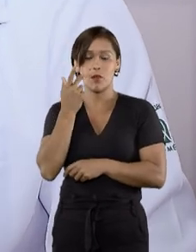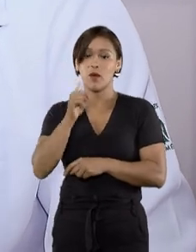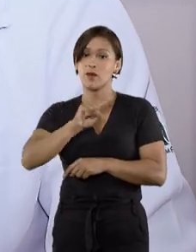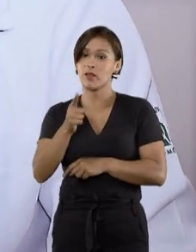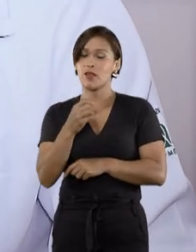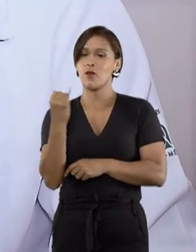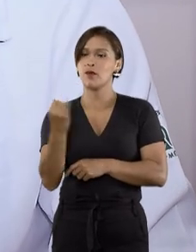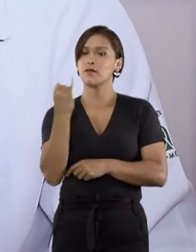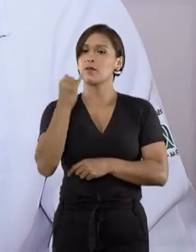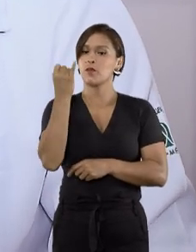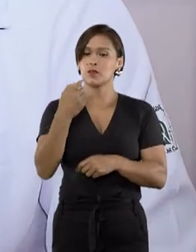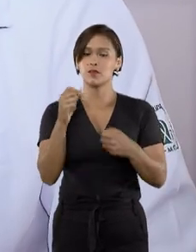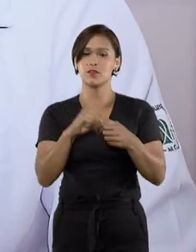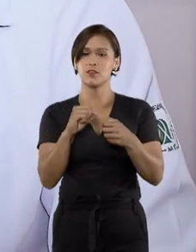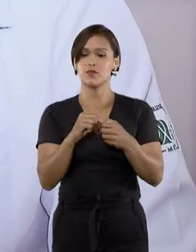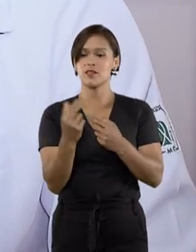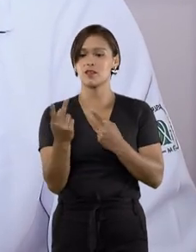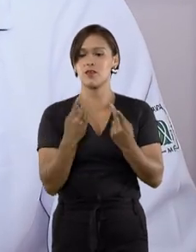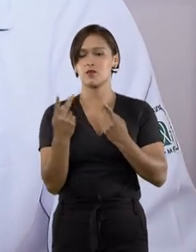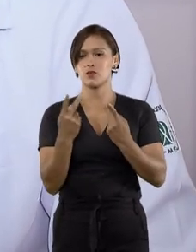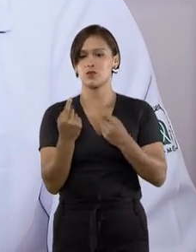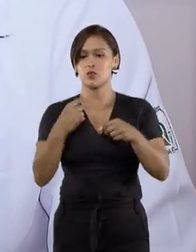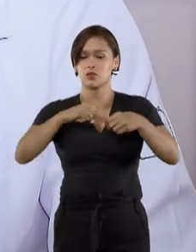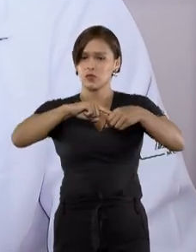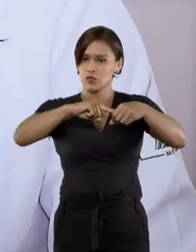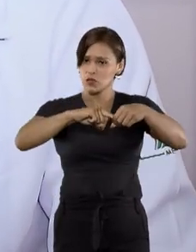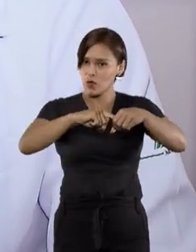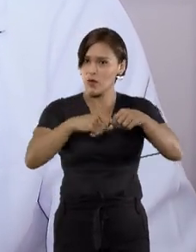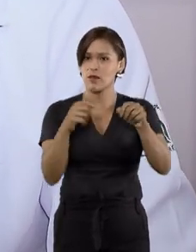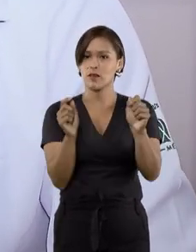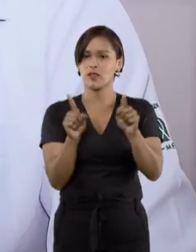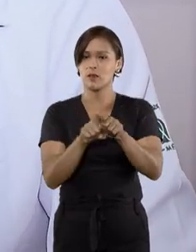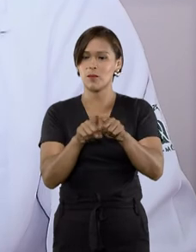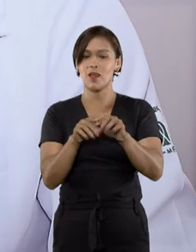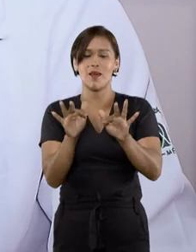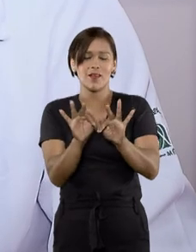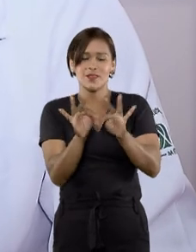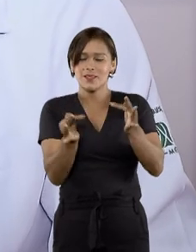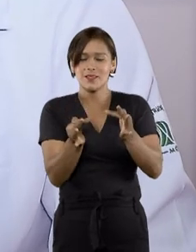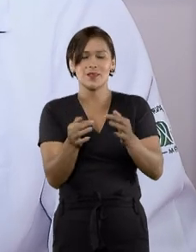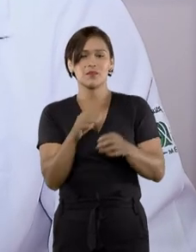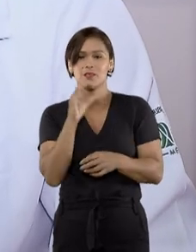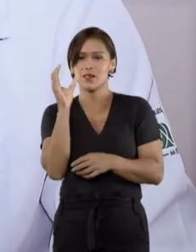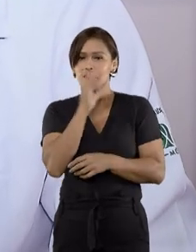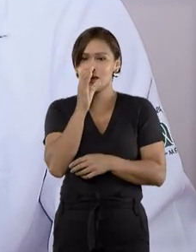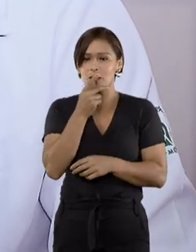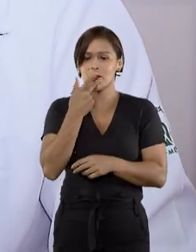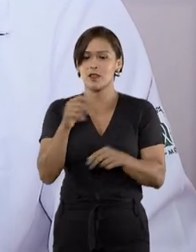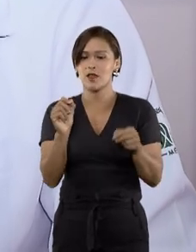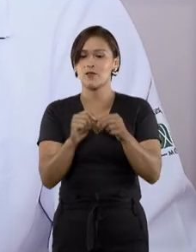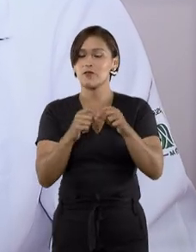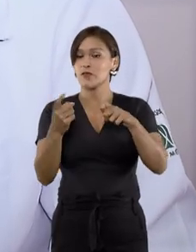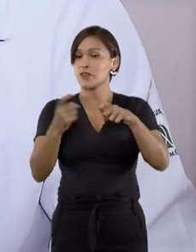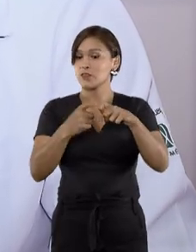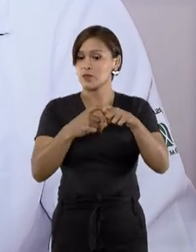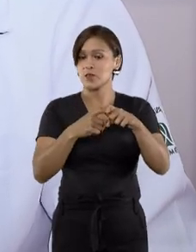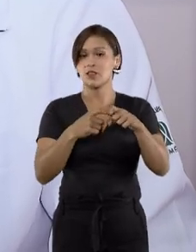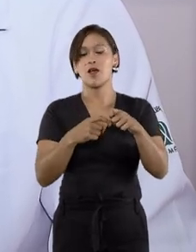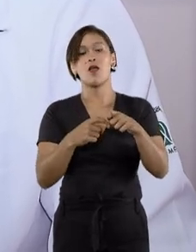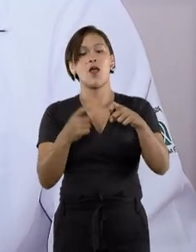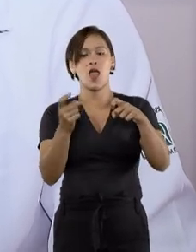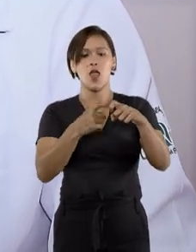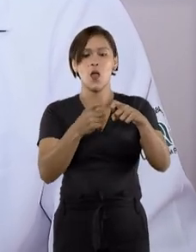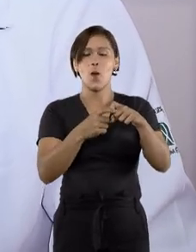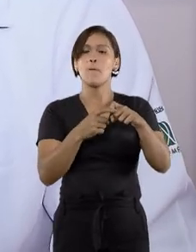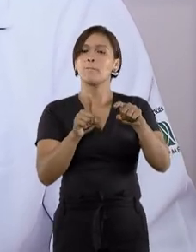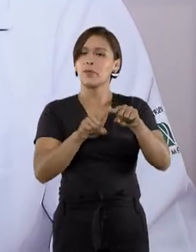Por isso, a importância de realizar o exame de toque retal. É um exame simples, rápido, feito em consultório médico, em que o